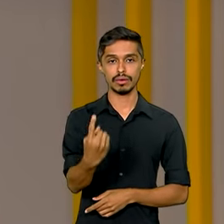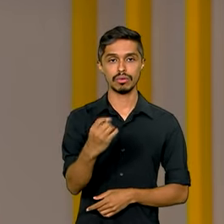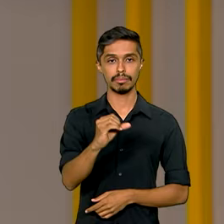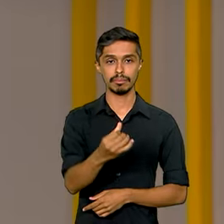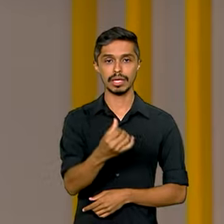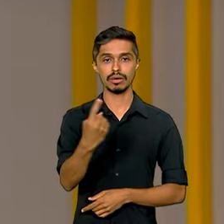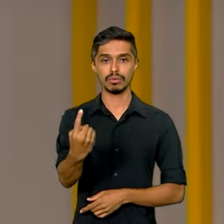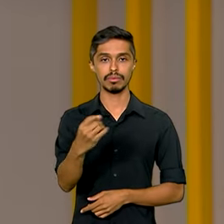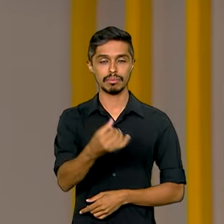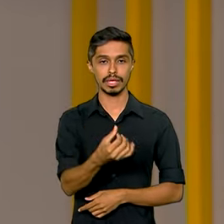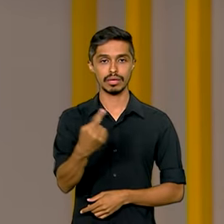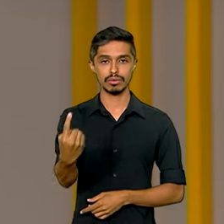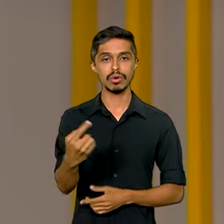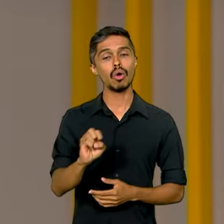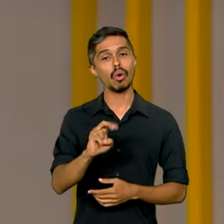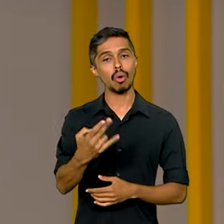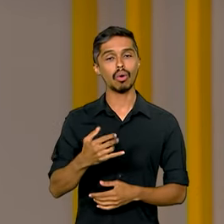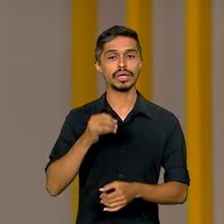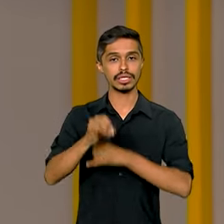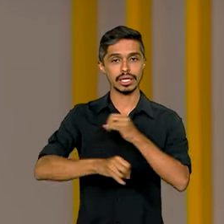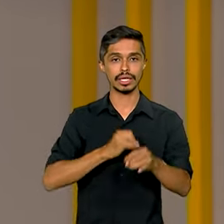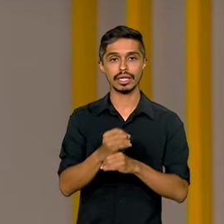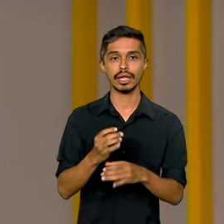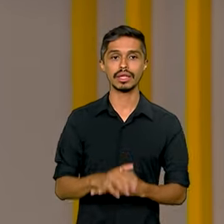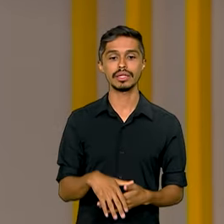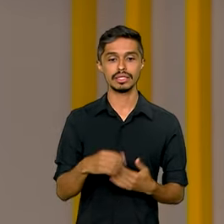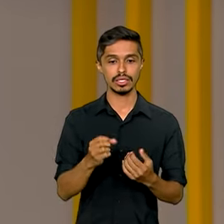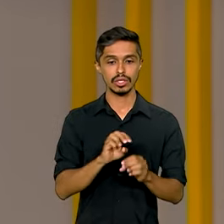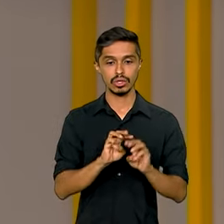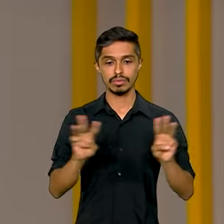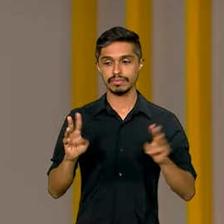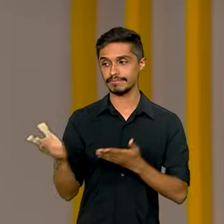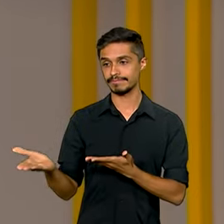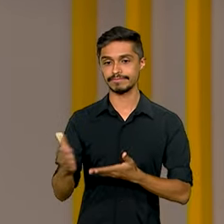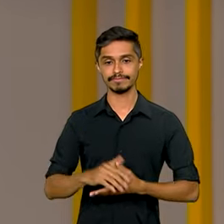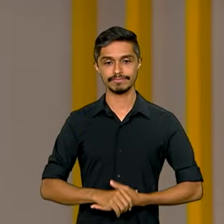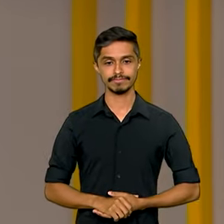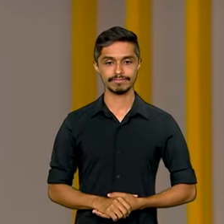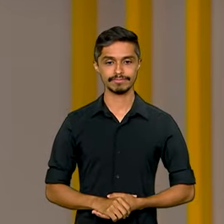ou pela internet no acessounico.mec.gov.br.